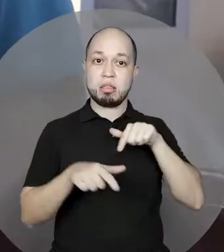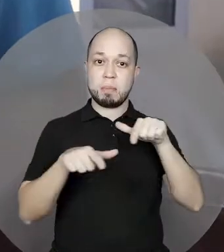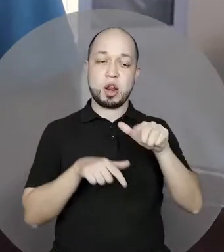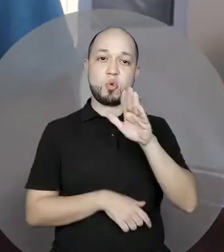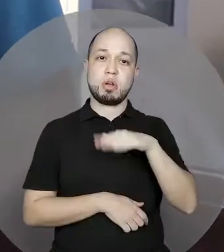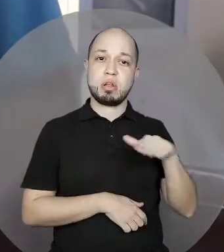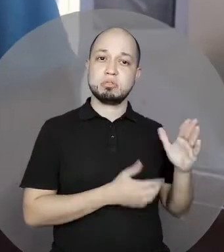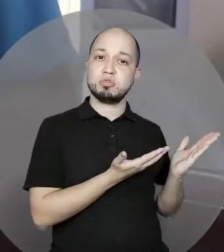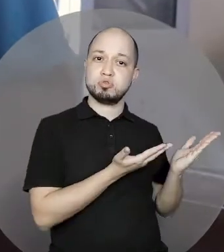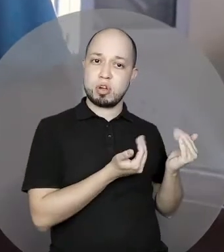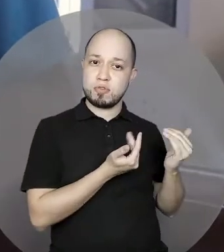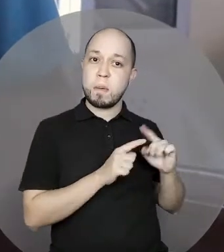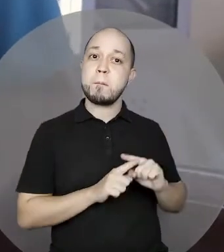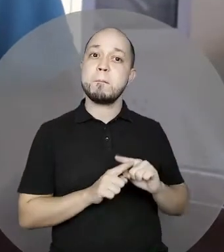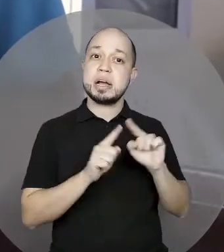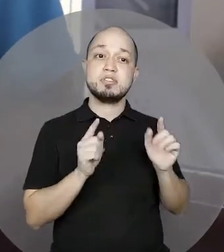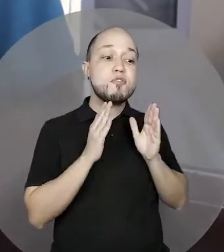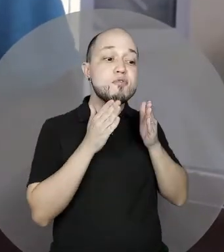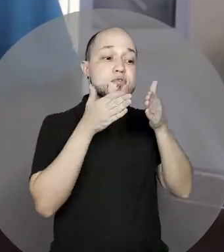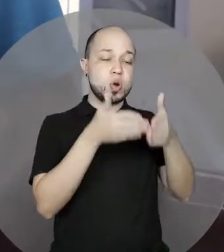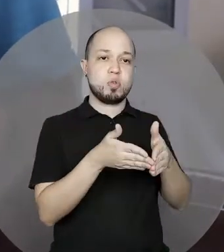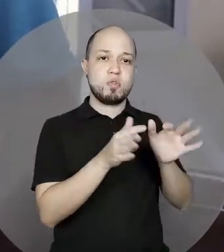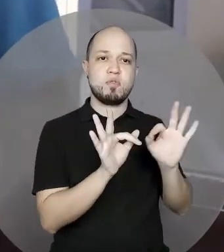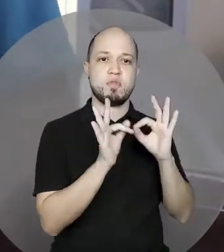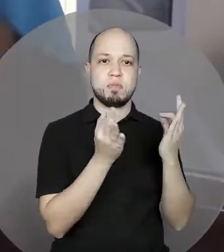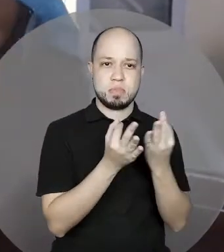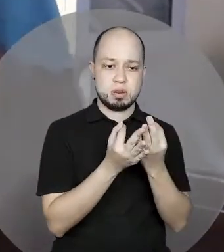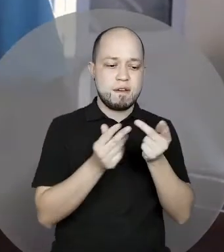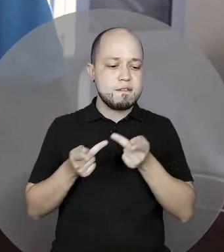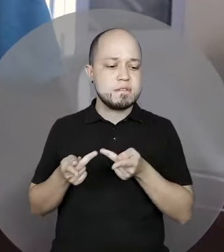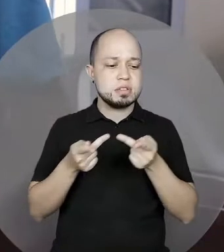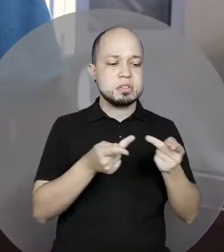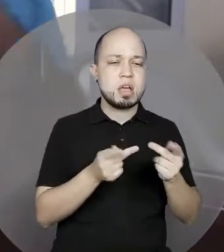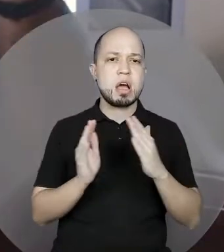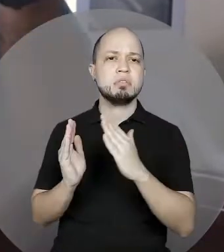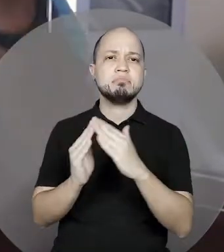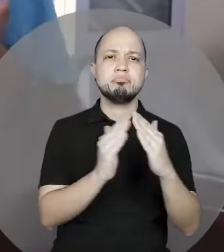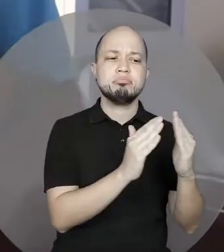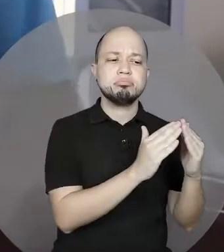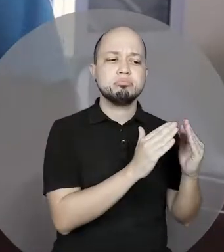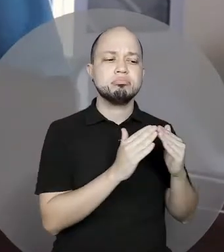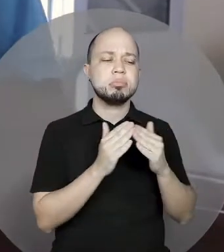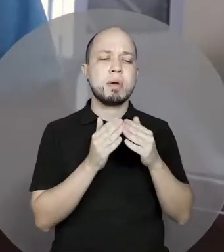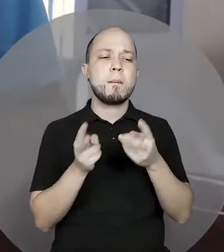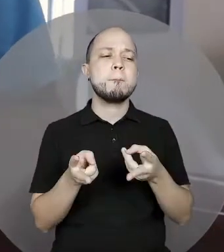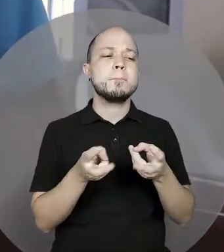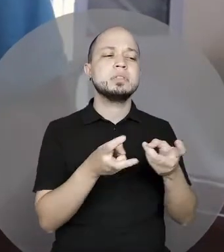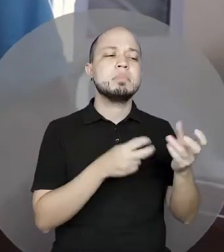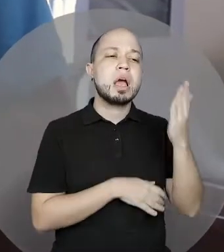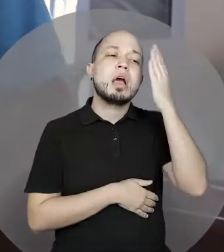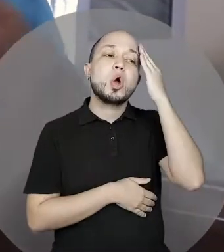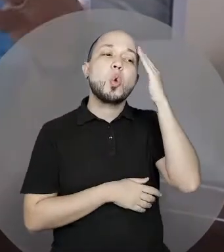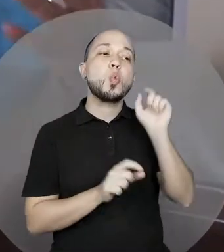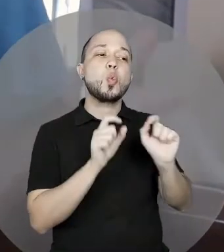também com foco na família. Nós fazemos visitas domiciliares e através dessas visitas nós entendemos qual é a necessidade